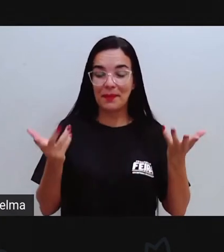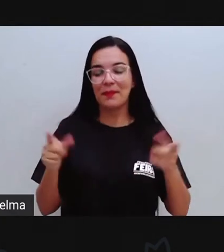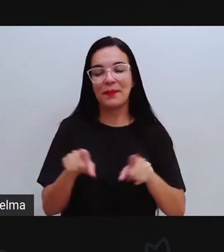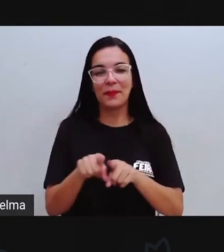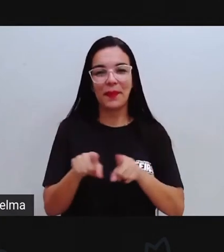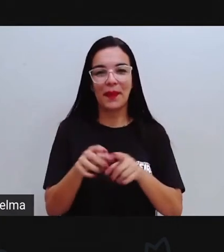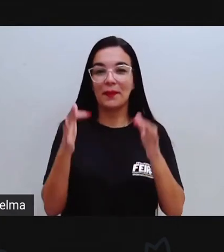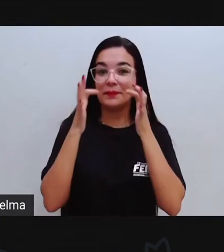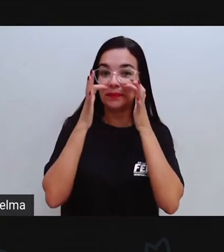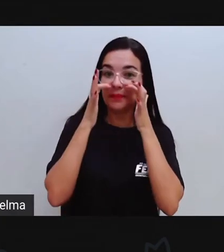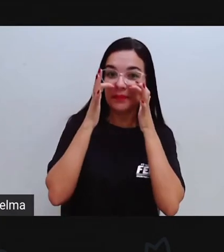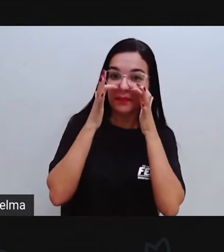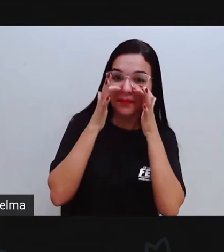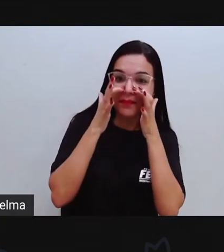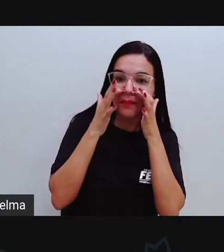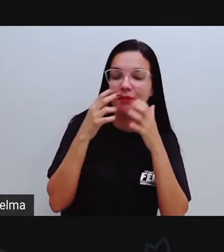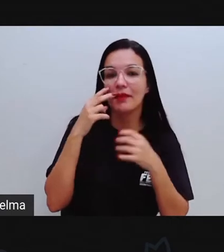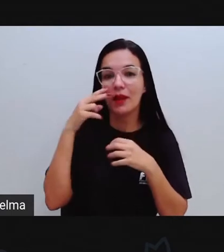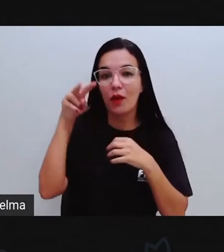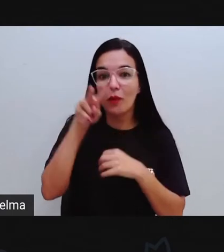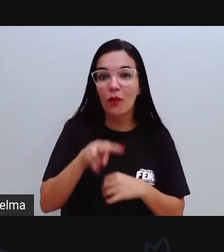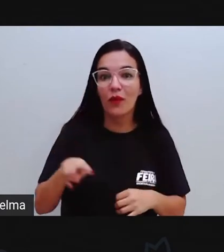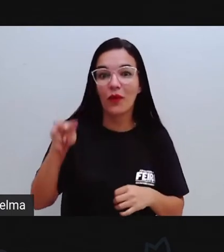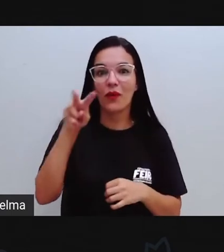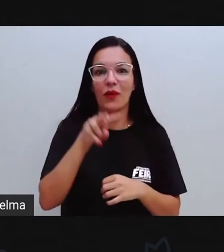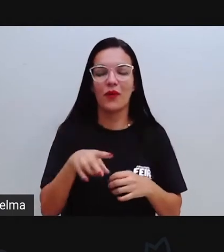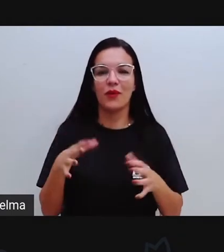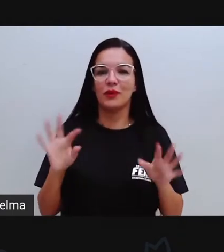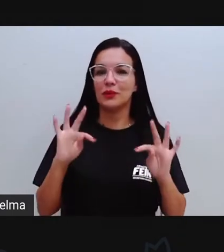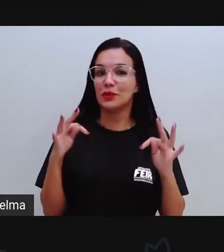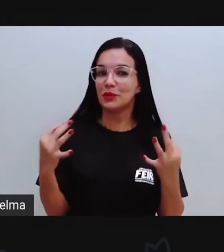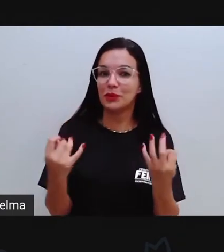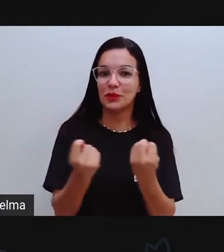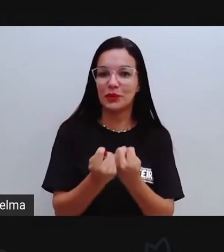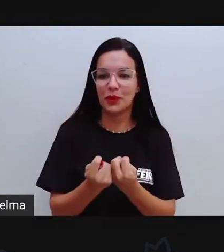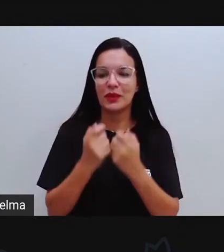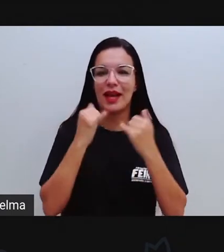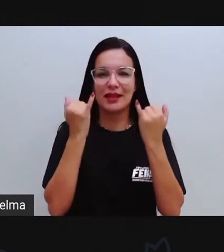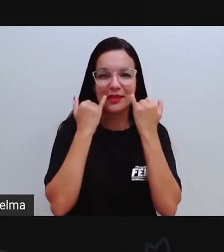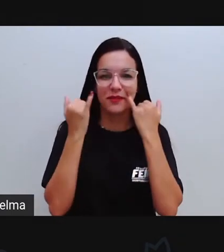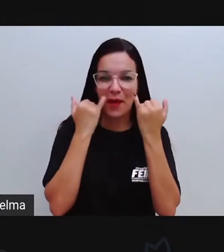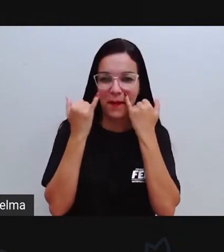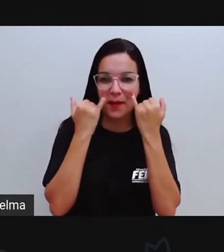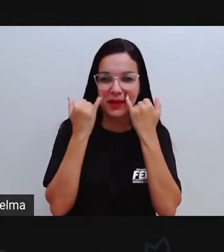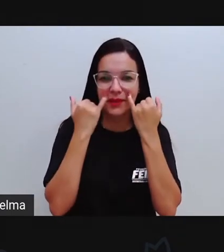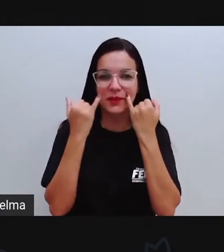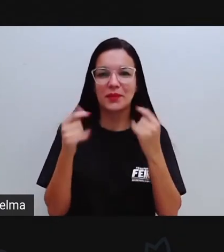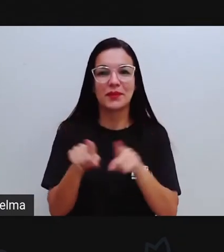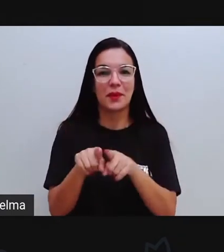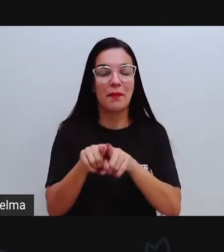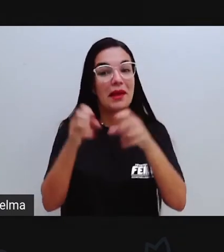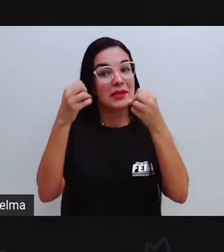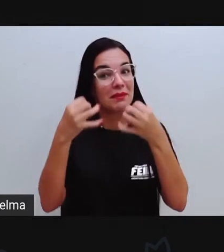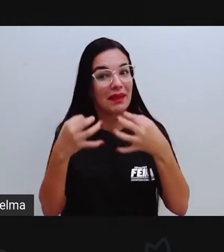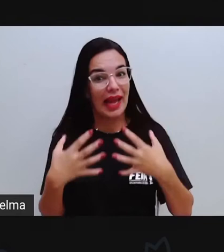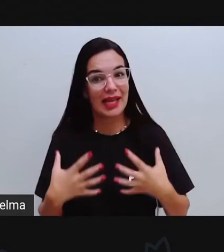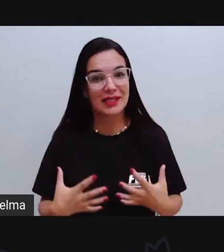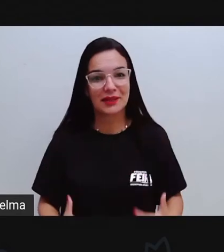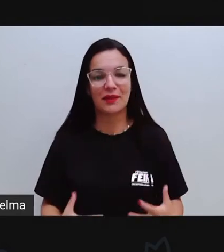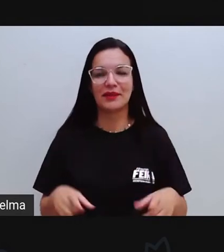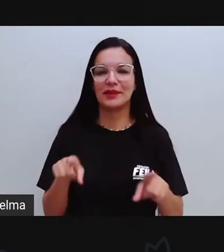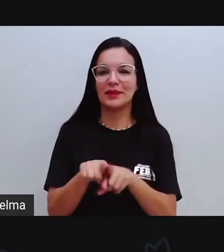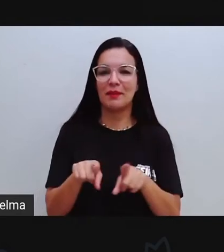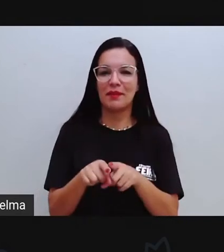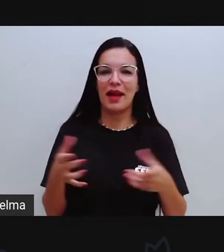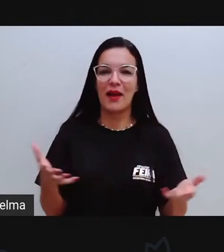atenção, a ficar de olho aí, ó observando todas as informações, as explicações e através